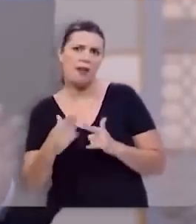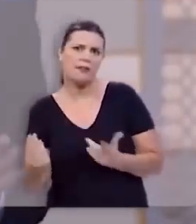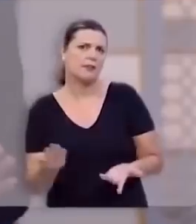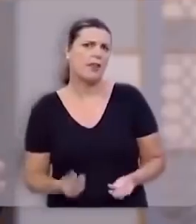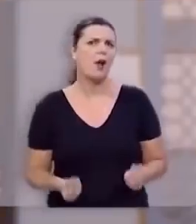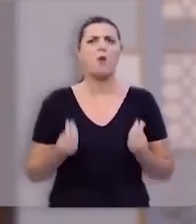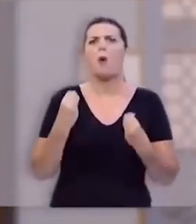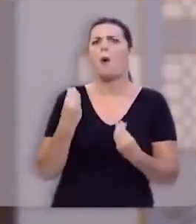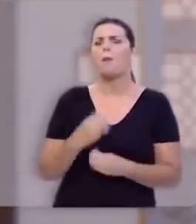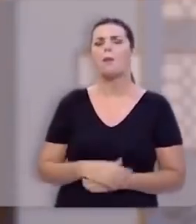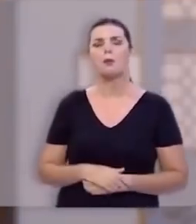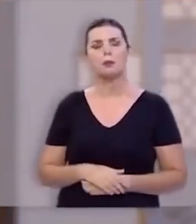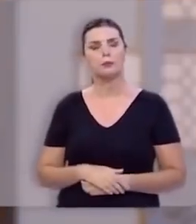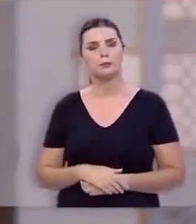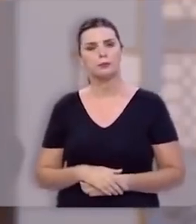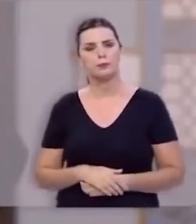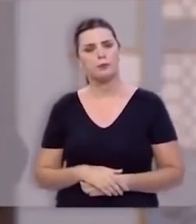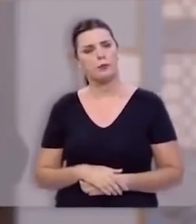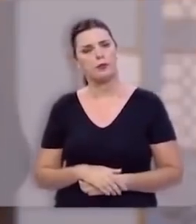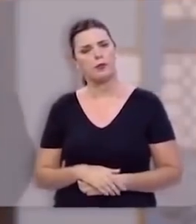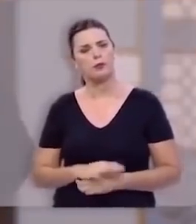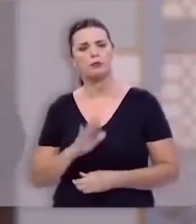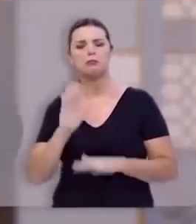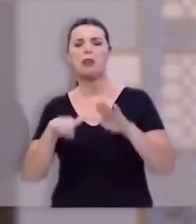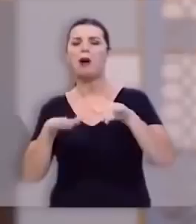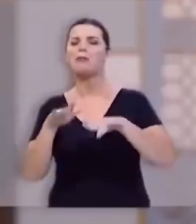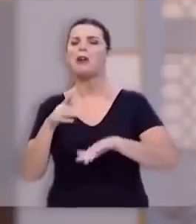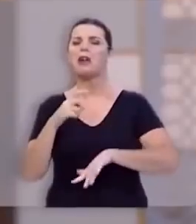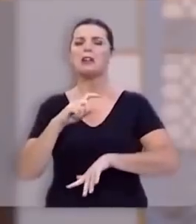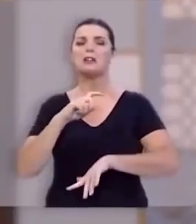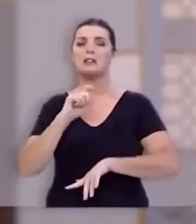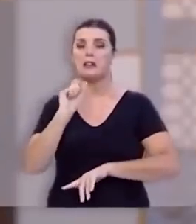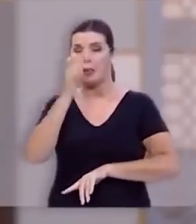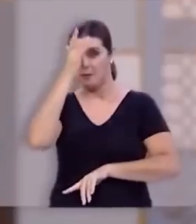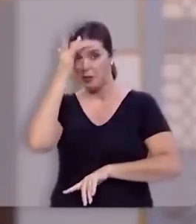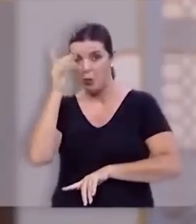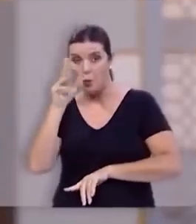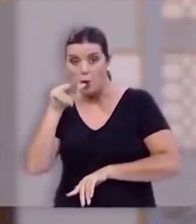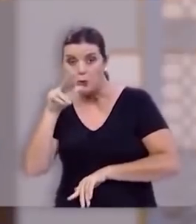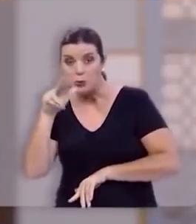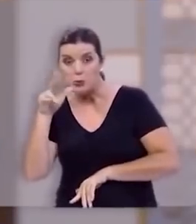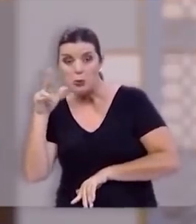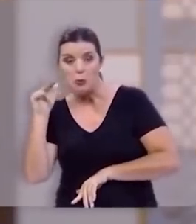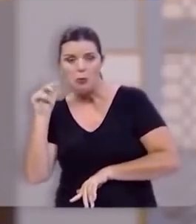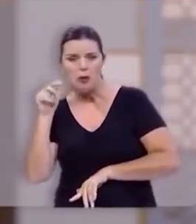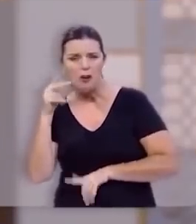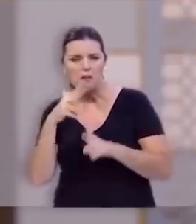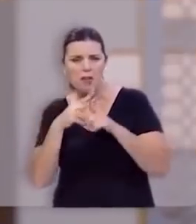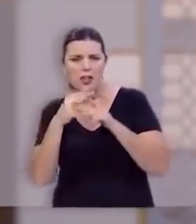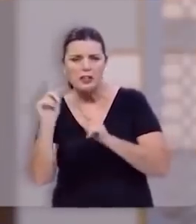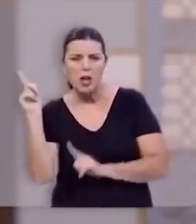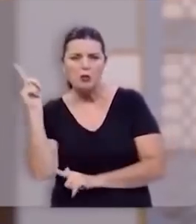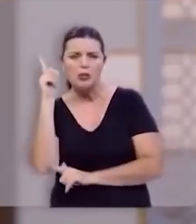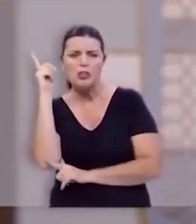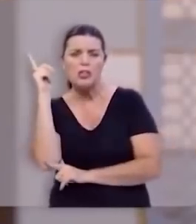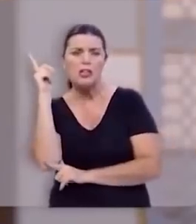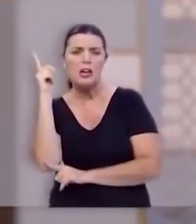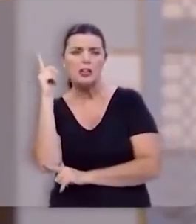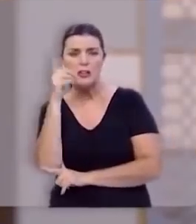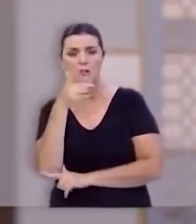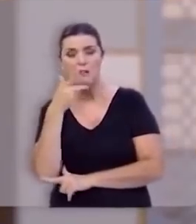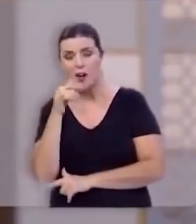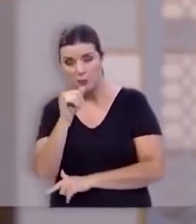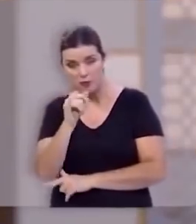há mínima chance de vencermos esse gigante. Talvez quem nunca vencer um gigante vai dizer para você que gigantes não caem, que é melhor